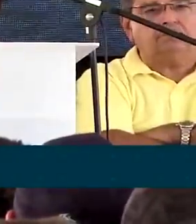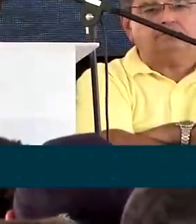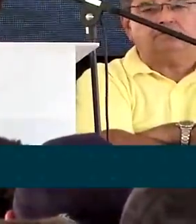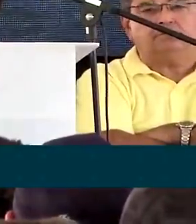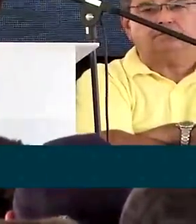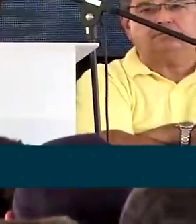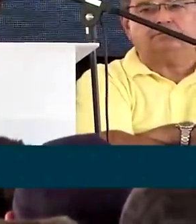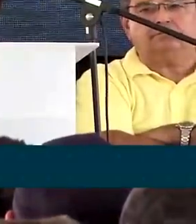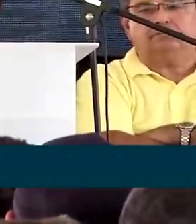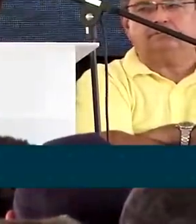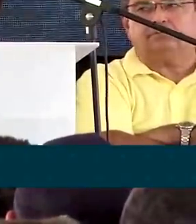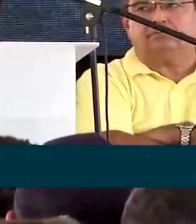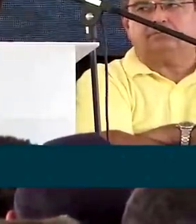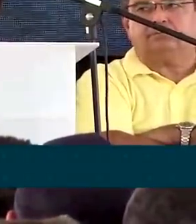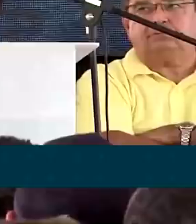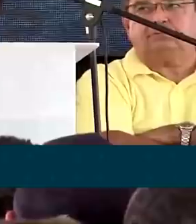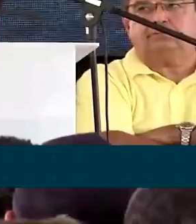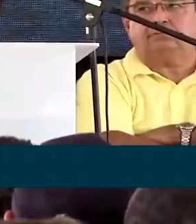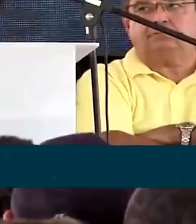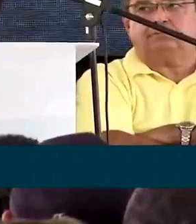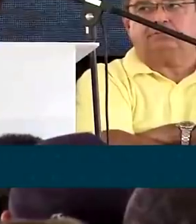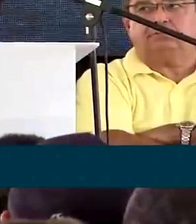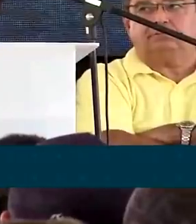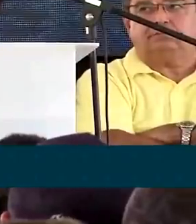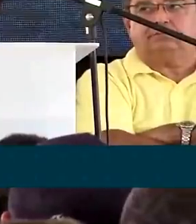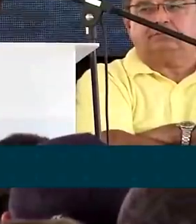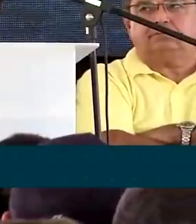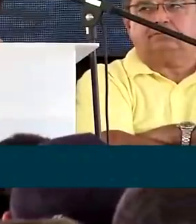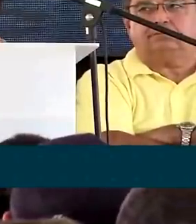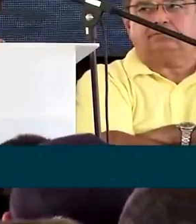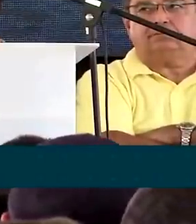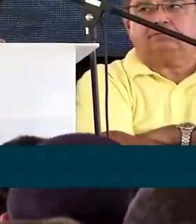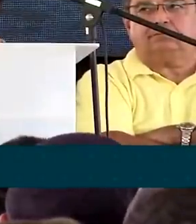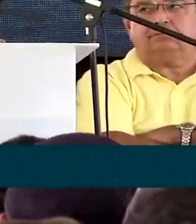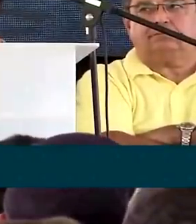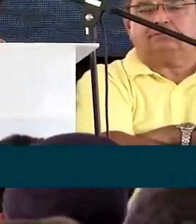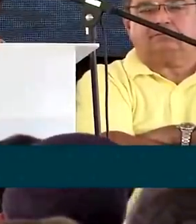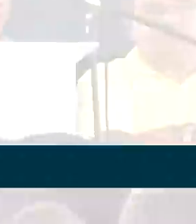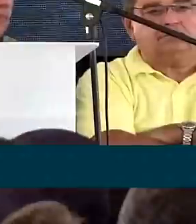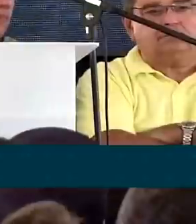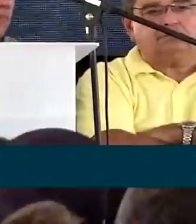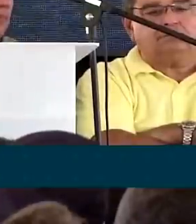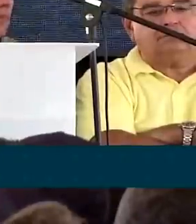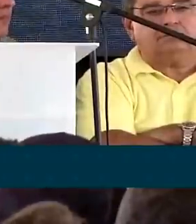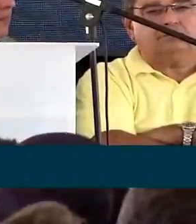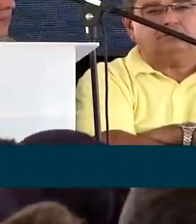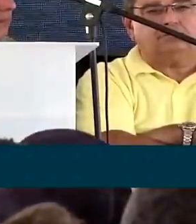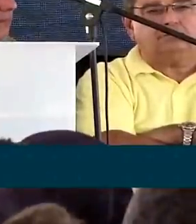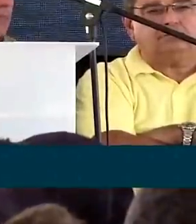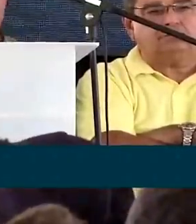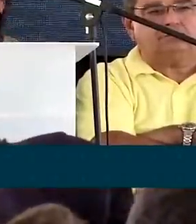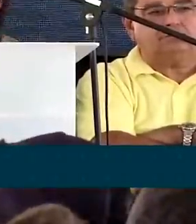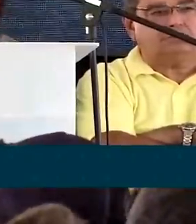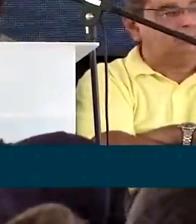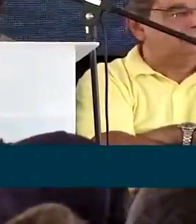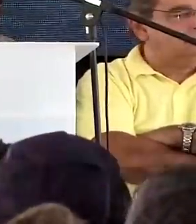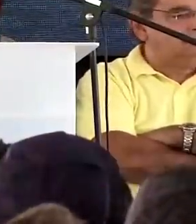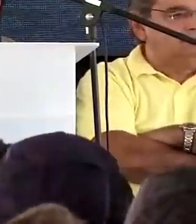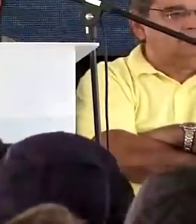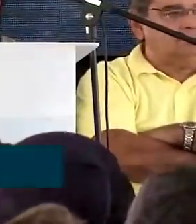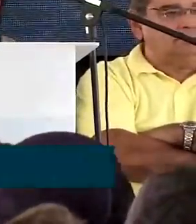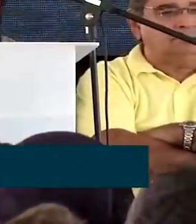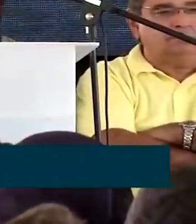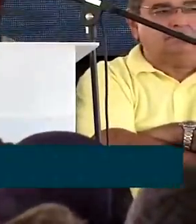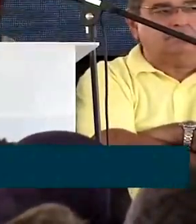e cal. É dignidade, é respeito, é reconhecimento. Aqui também nós